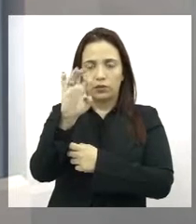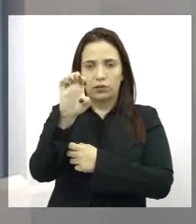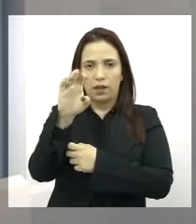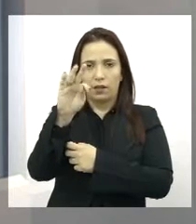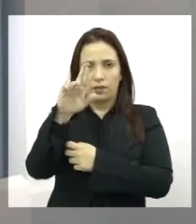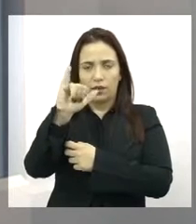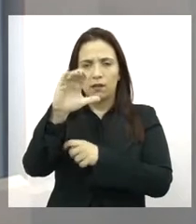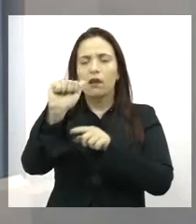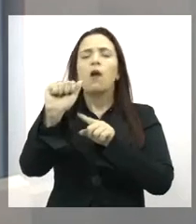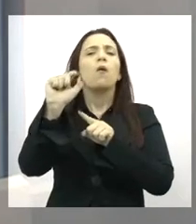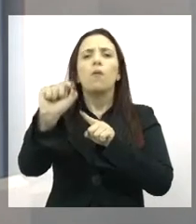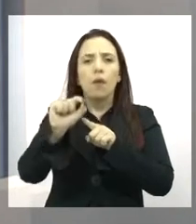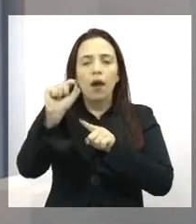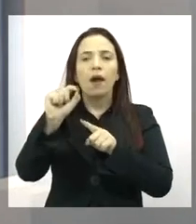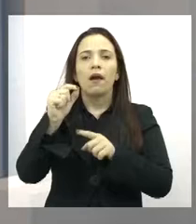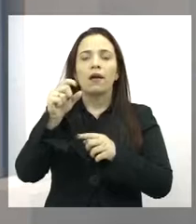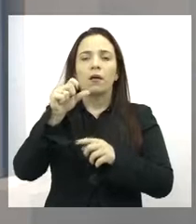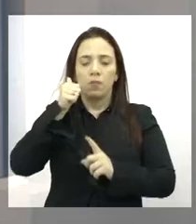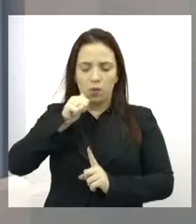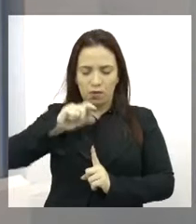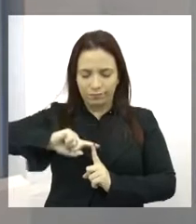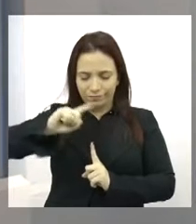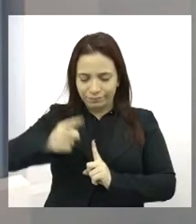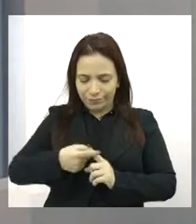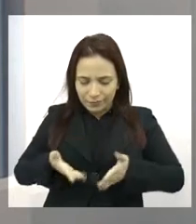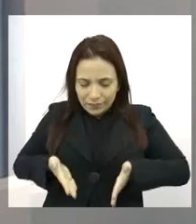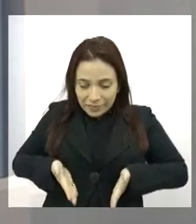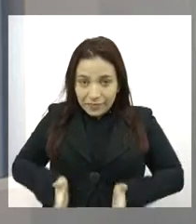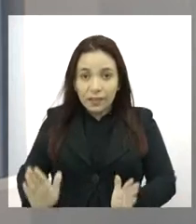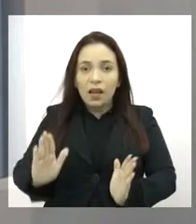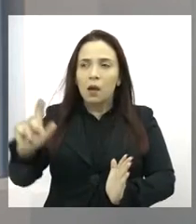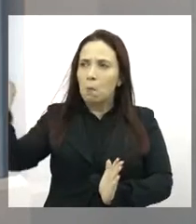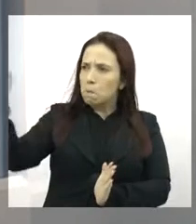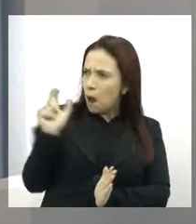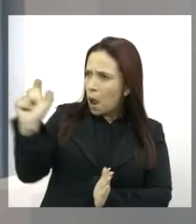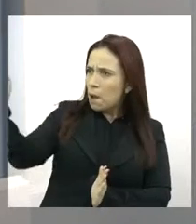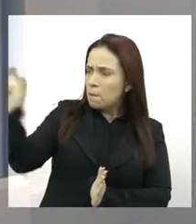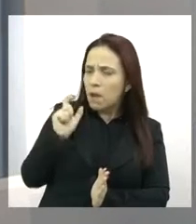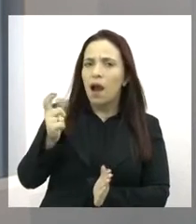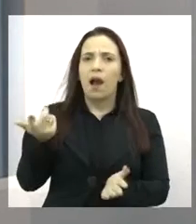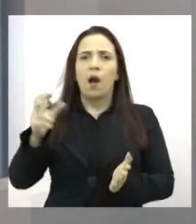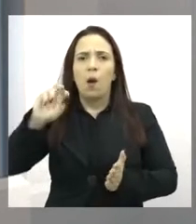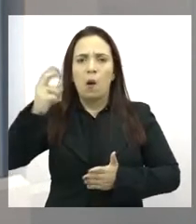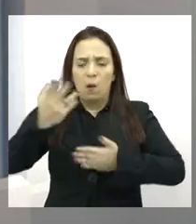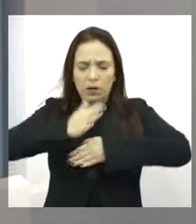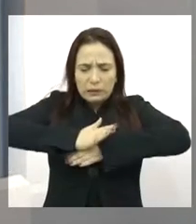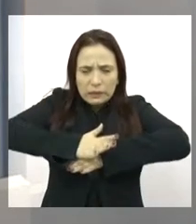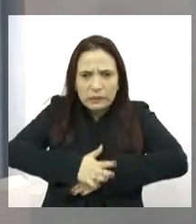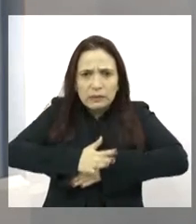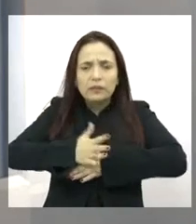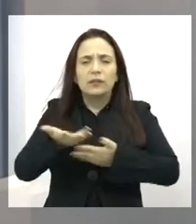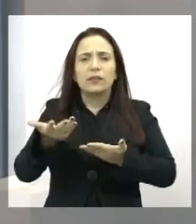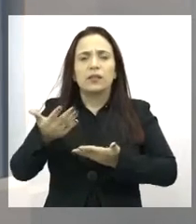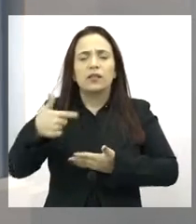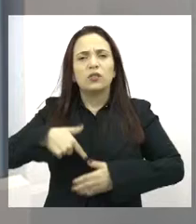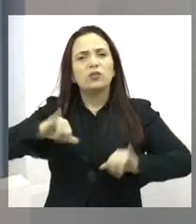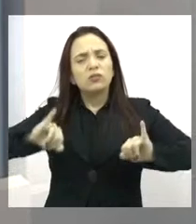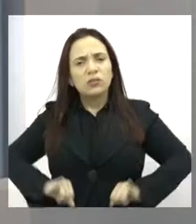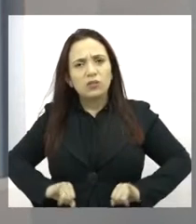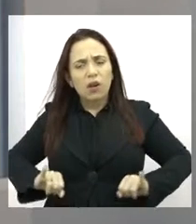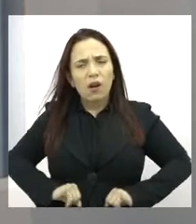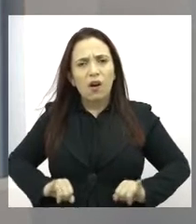de violência verbal, de impor posições menos favoráveis para o nascimento do bebê,